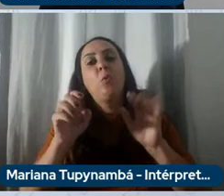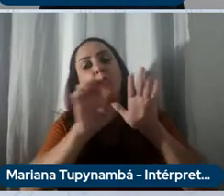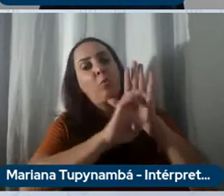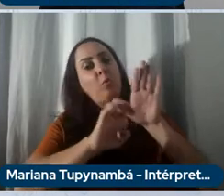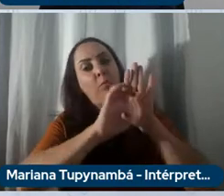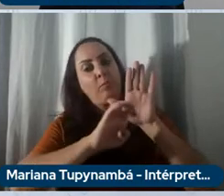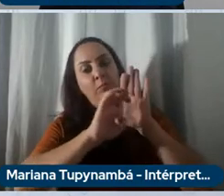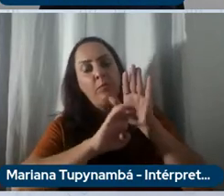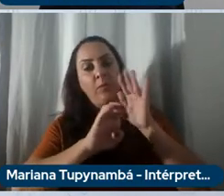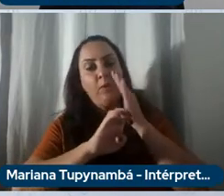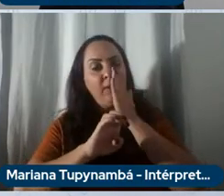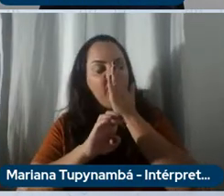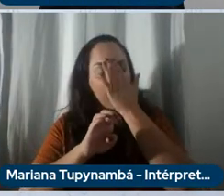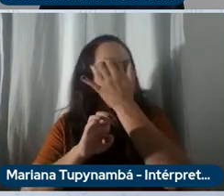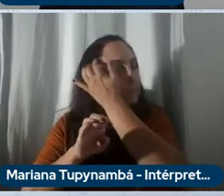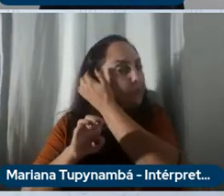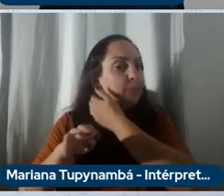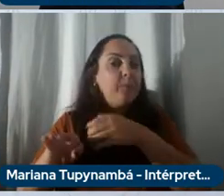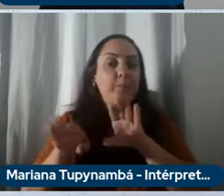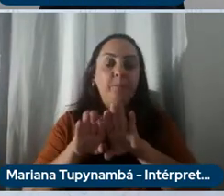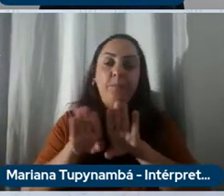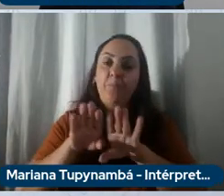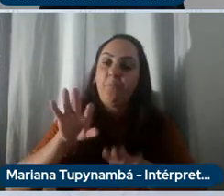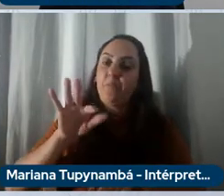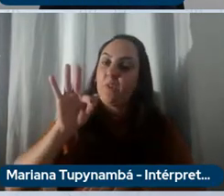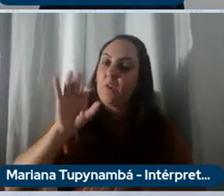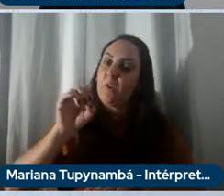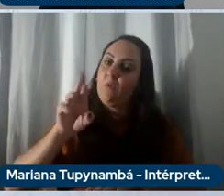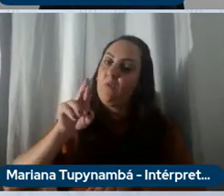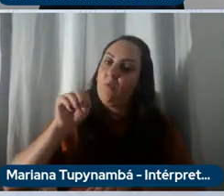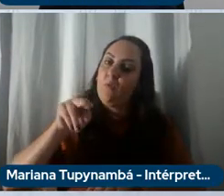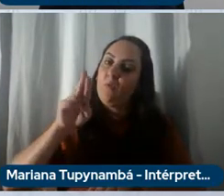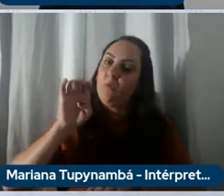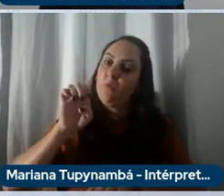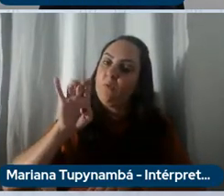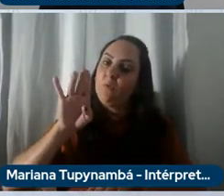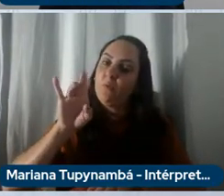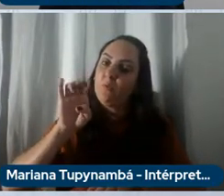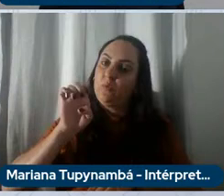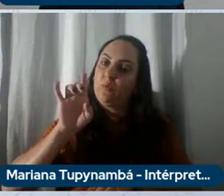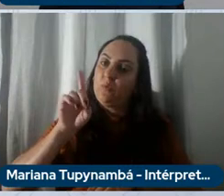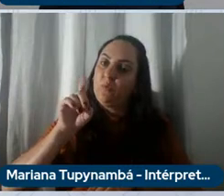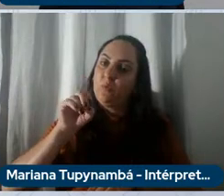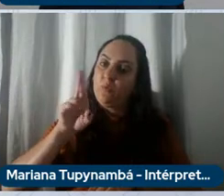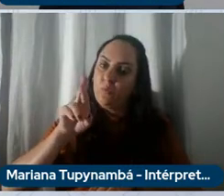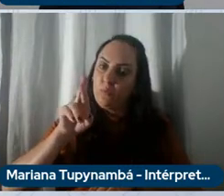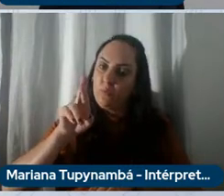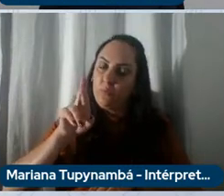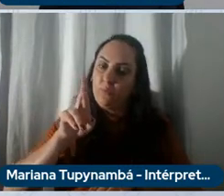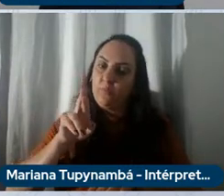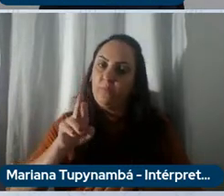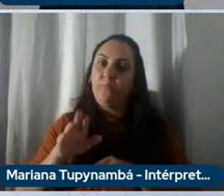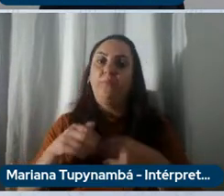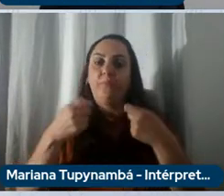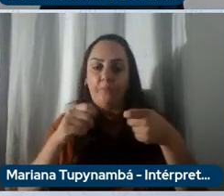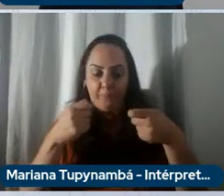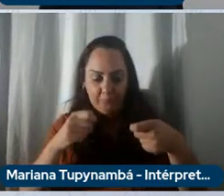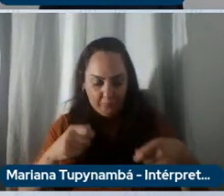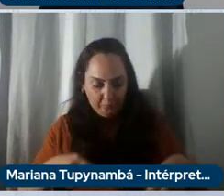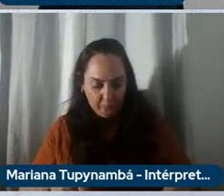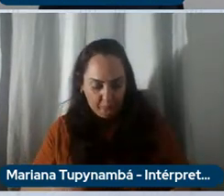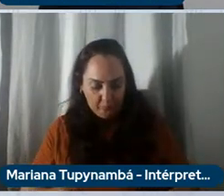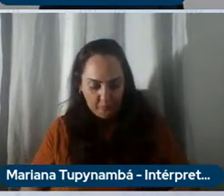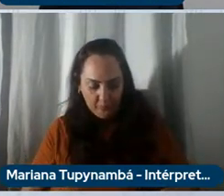fábricas temos o Stellantis Production Way antigamente Work Class Manufacturing agora Stellantis Production Way